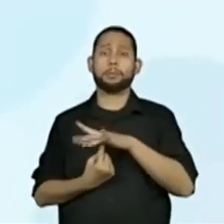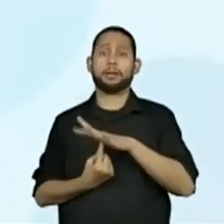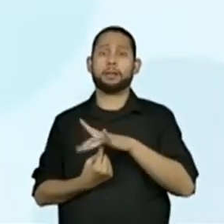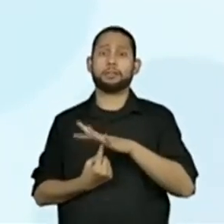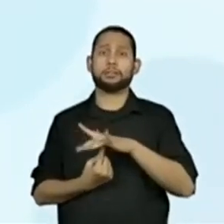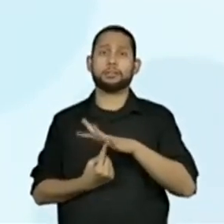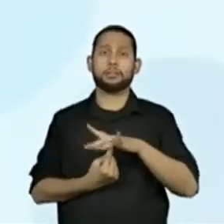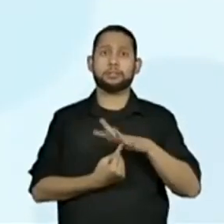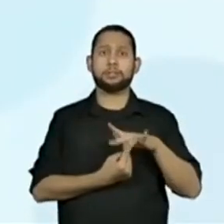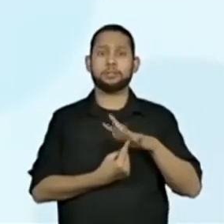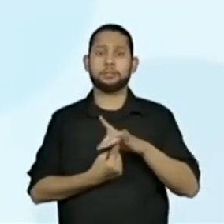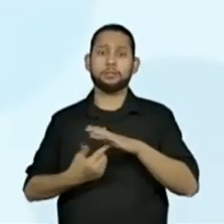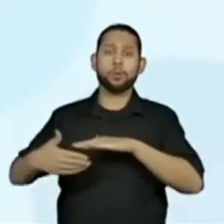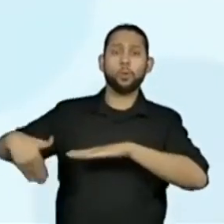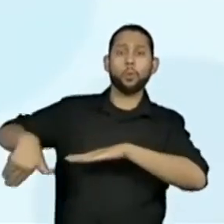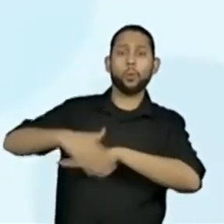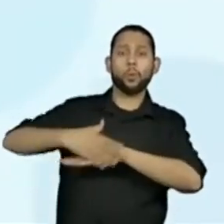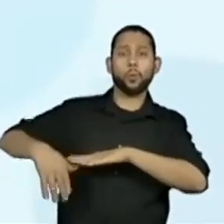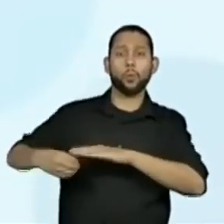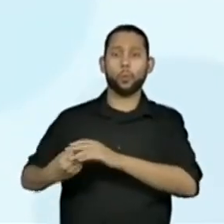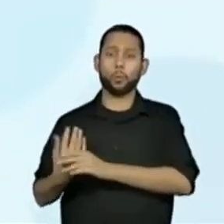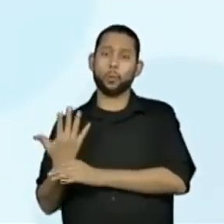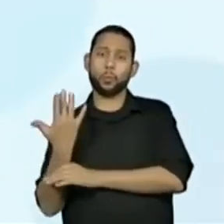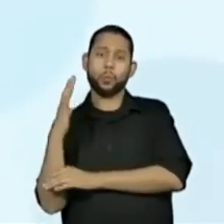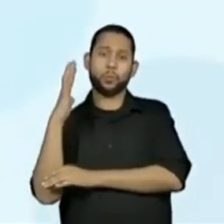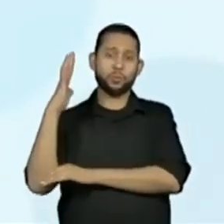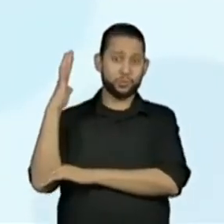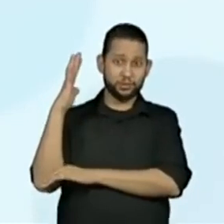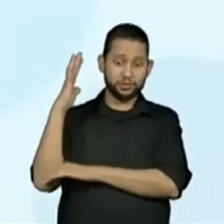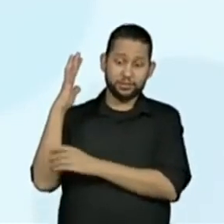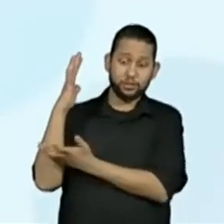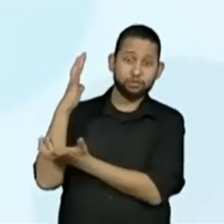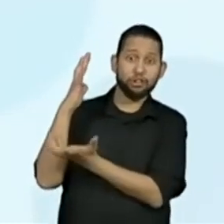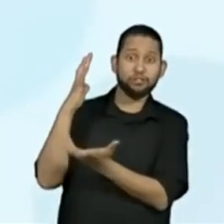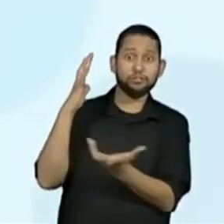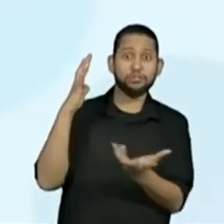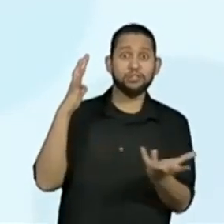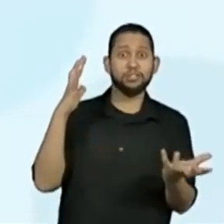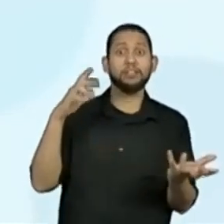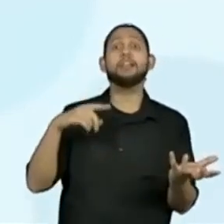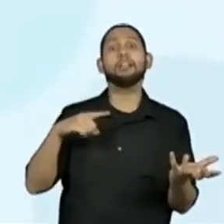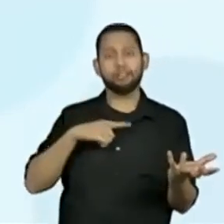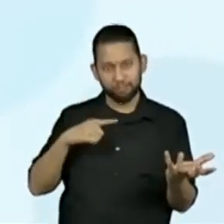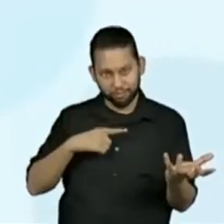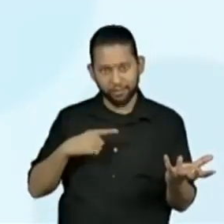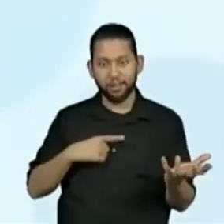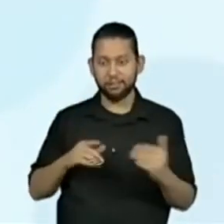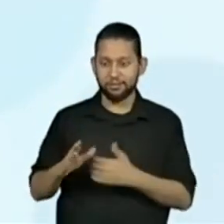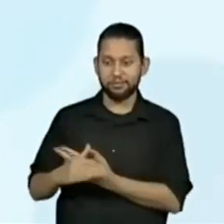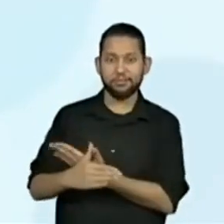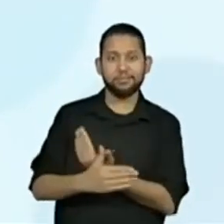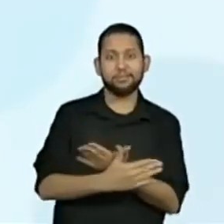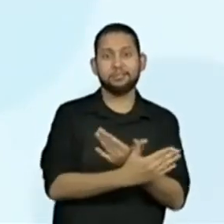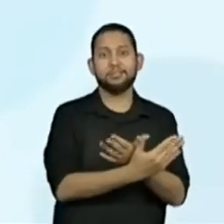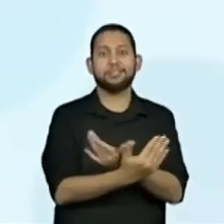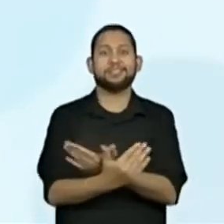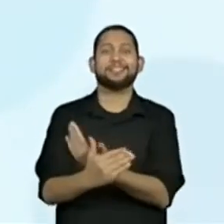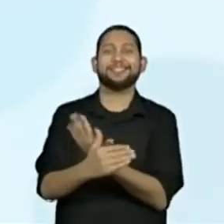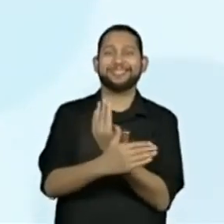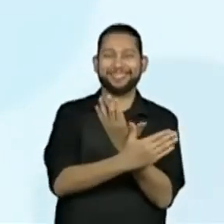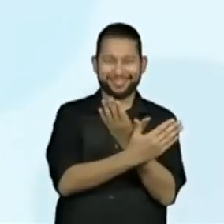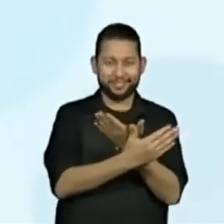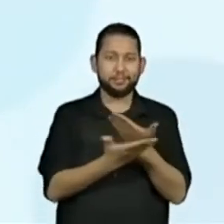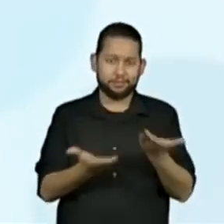e os jardins. Importante relacionar também uma informação com a outra.